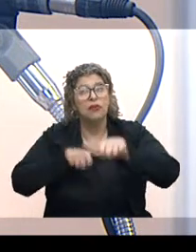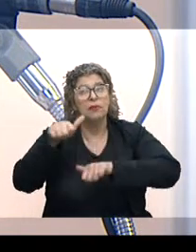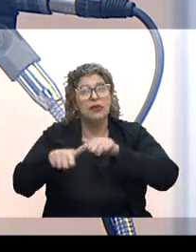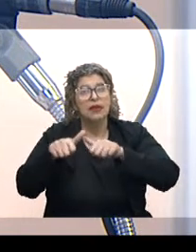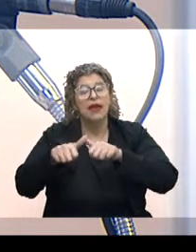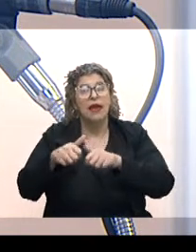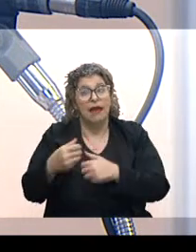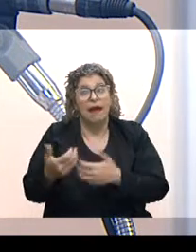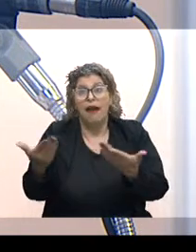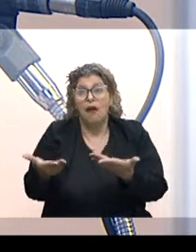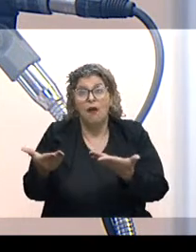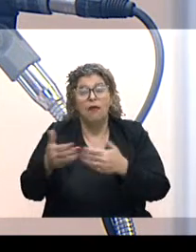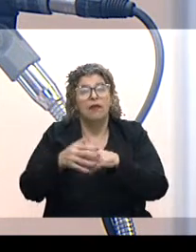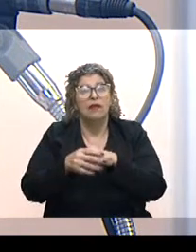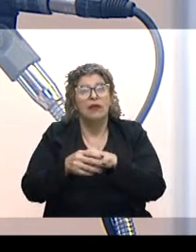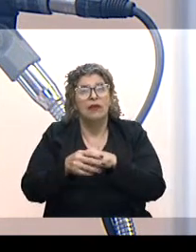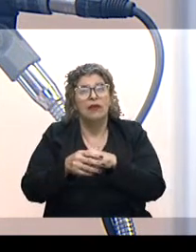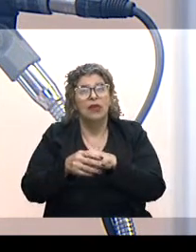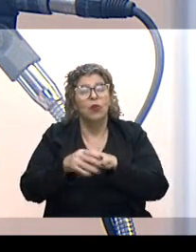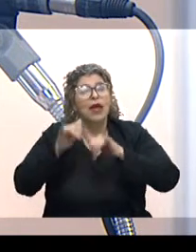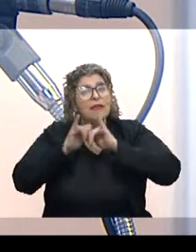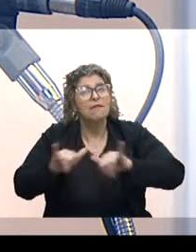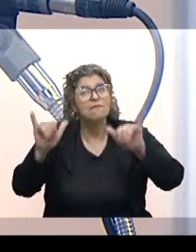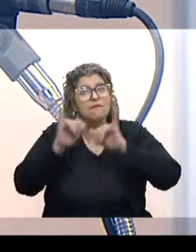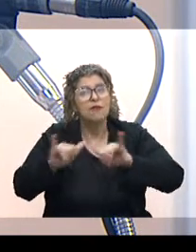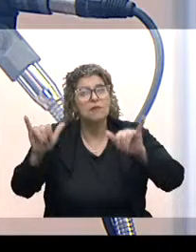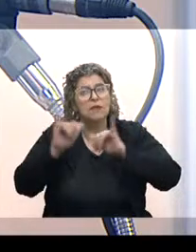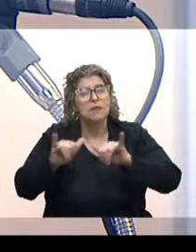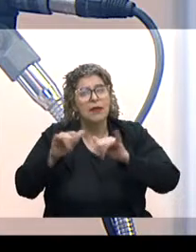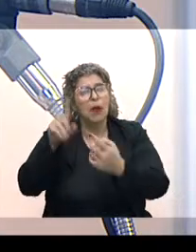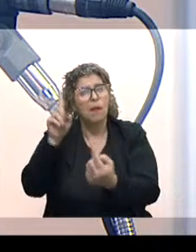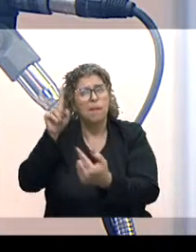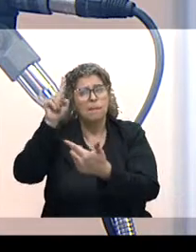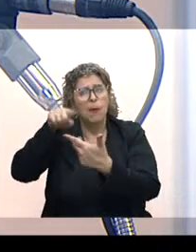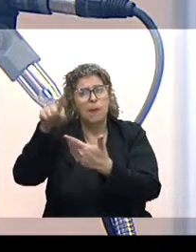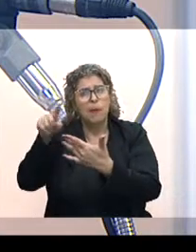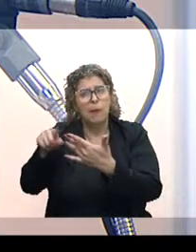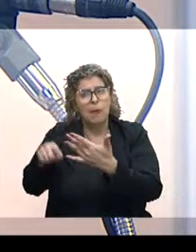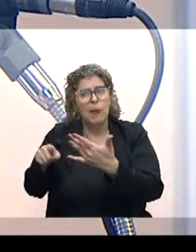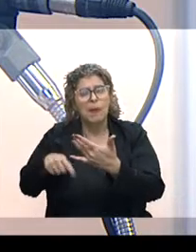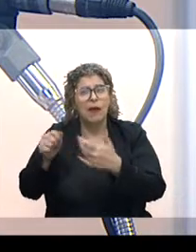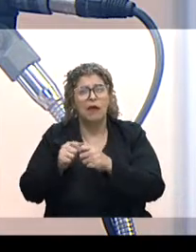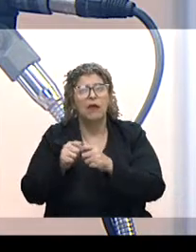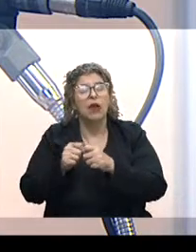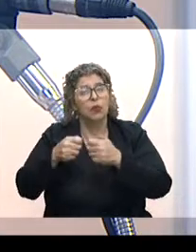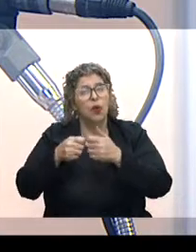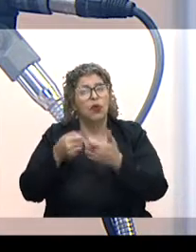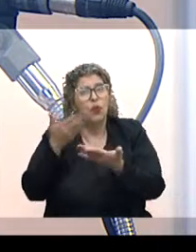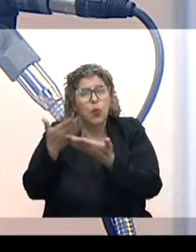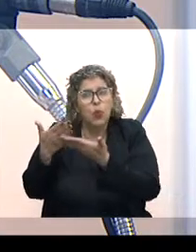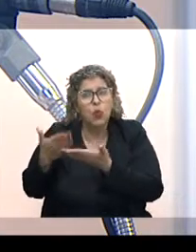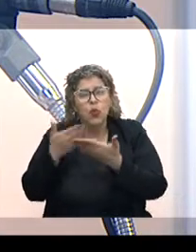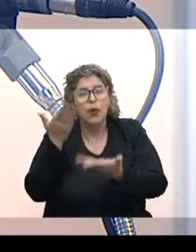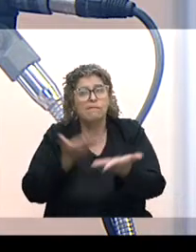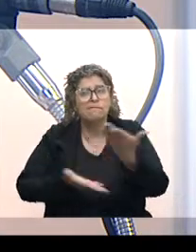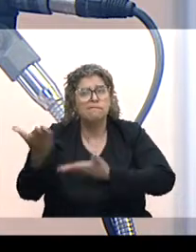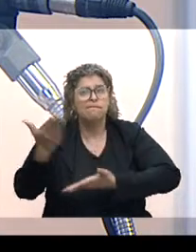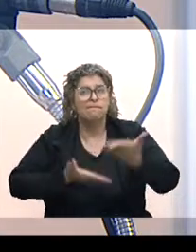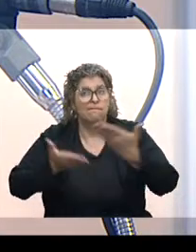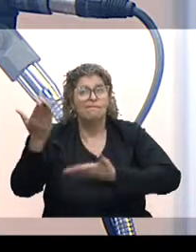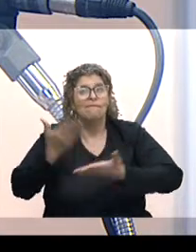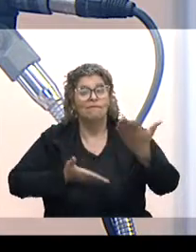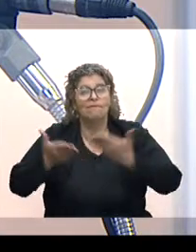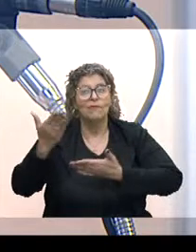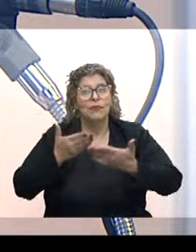realidade. Com estas informações muito bem apontadas, no qual nós vamos estudar e compartilhar com todos